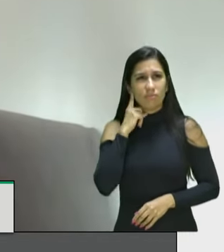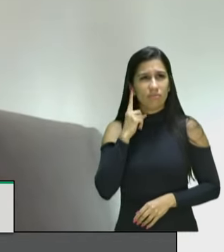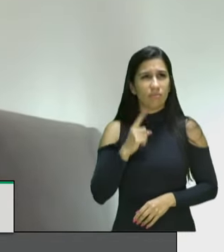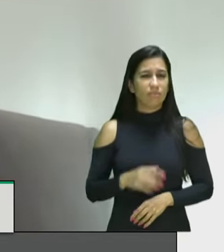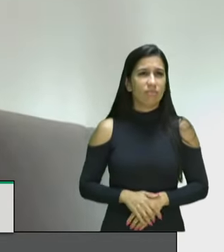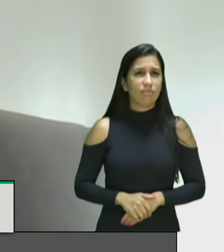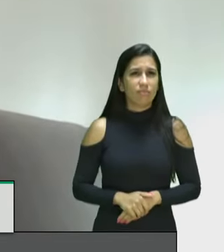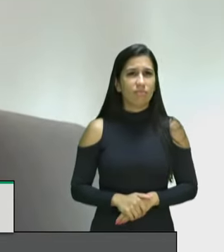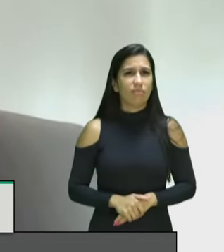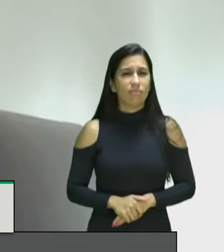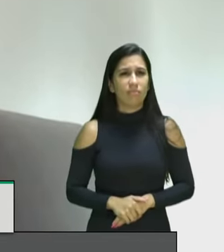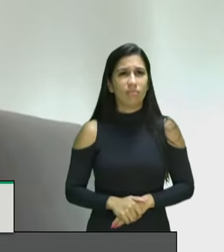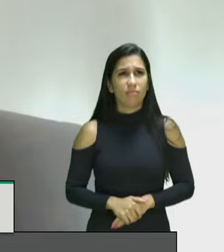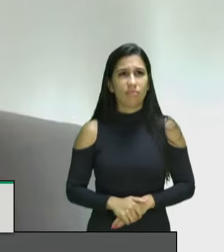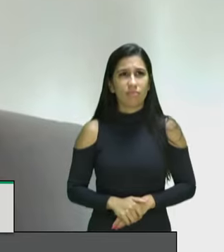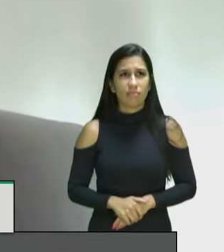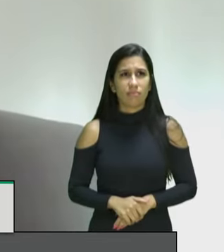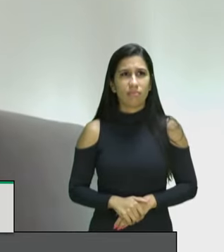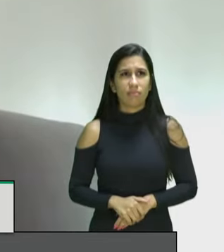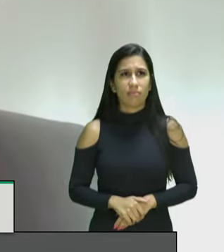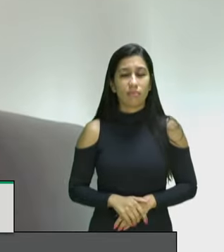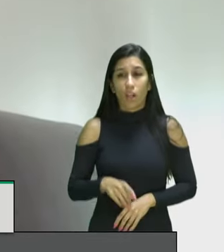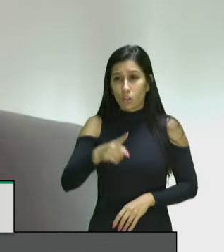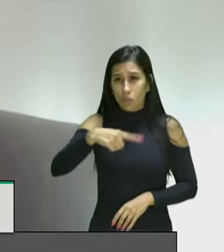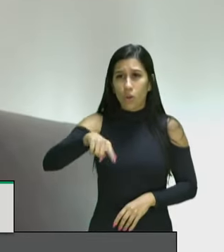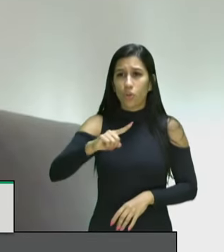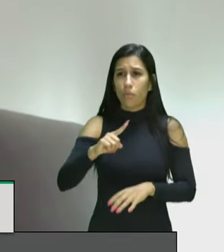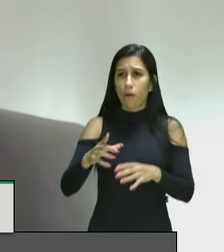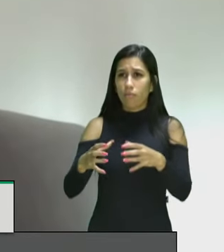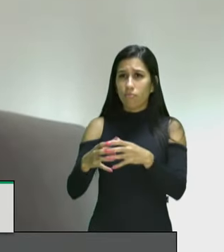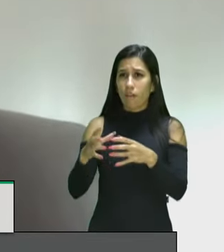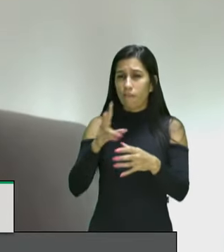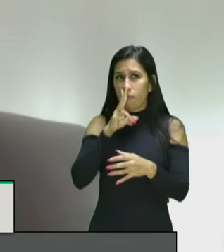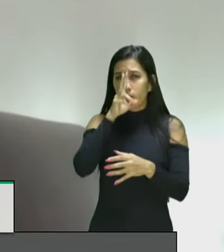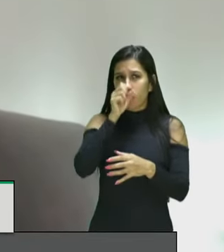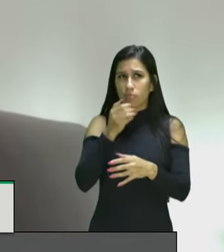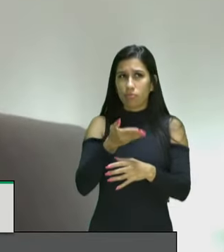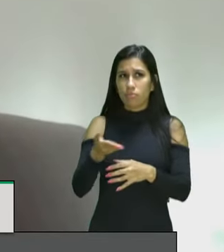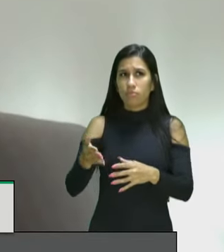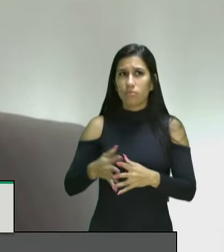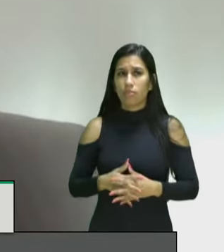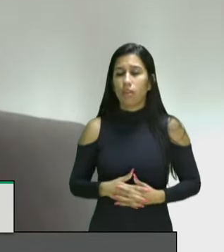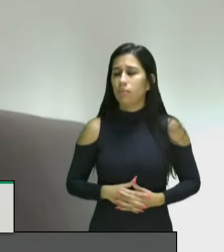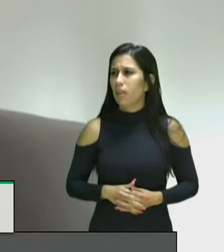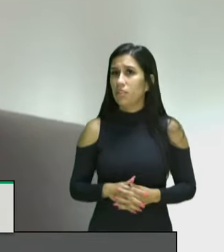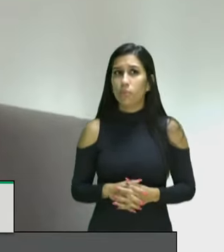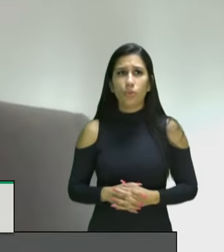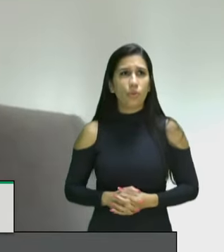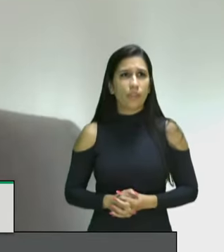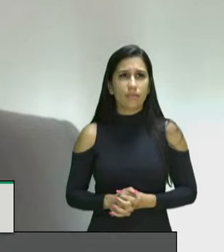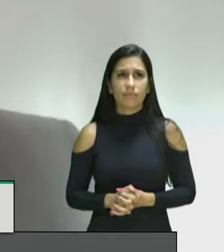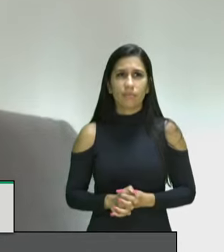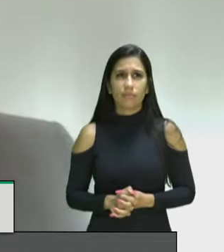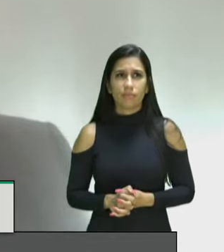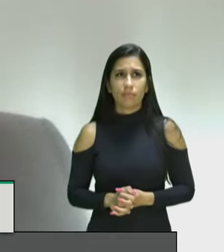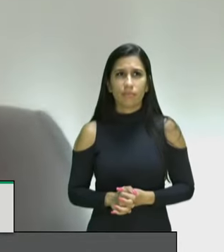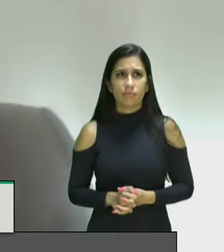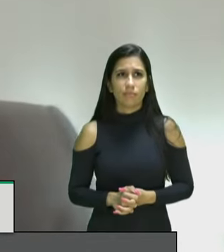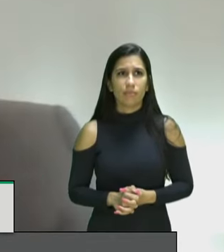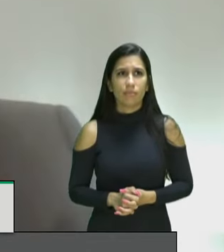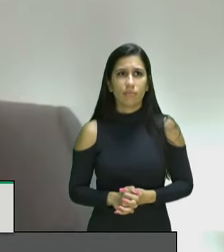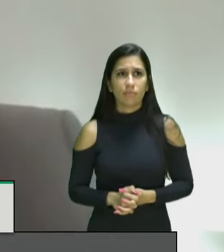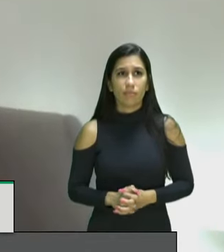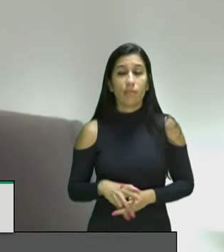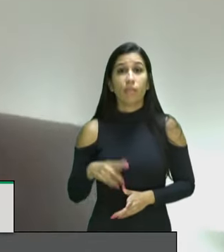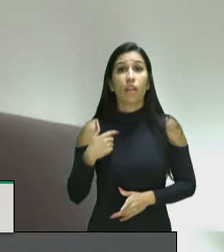advogado e já fortemente atuante de Eberson Amadeira eu não vim aqui fazer